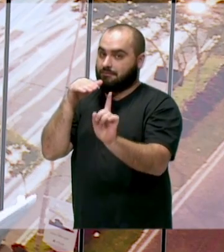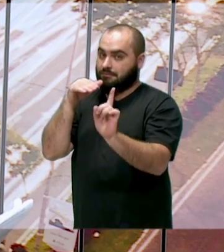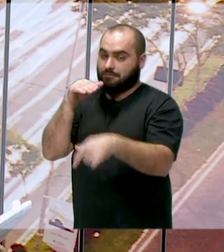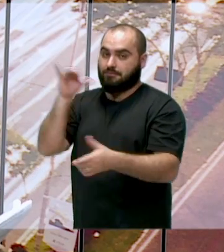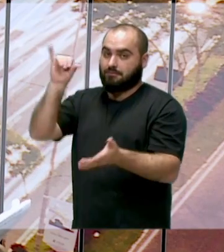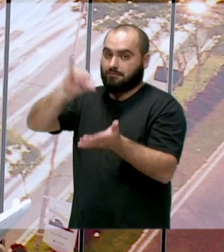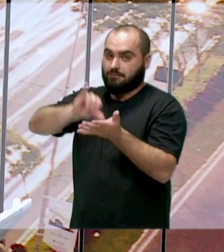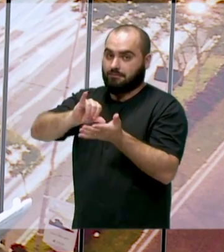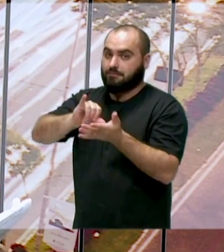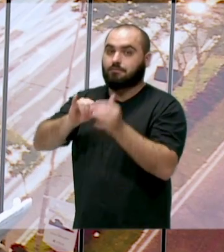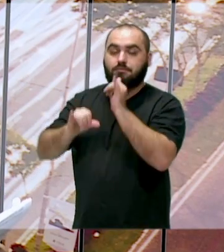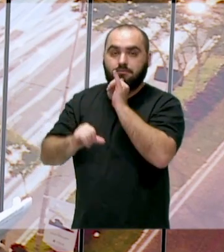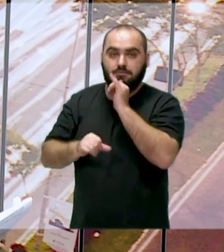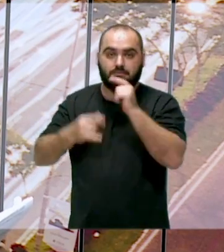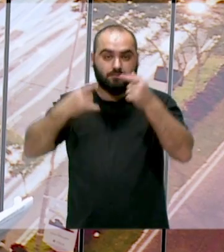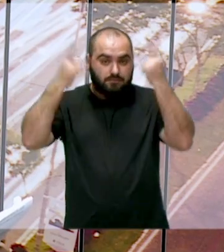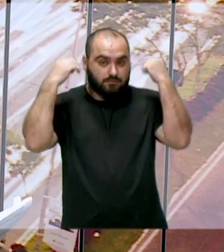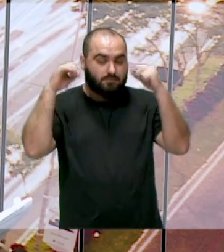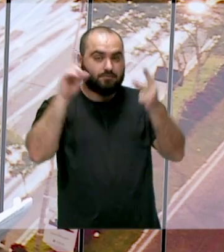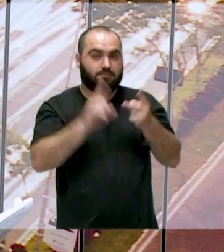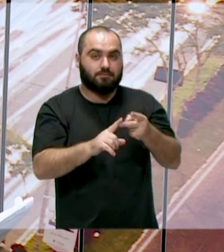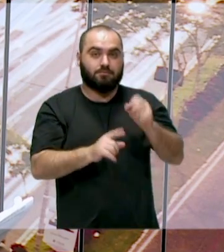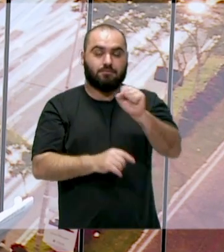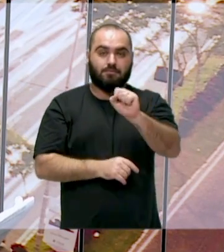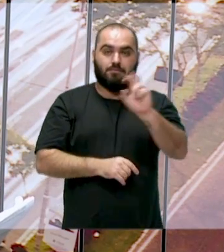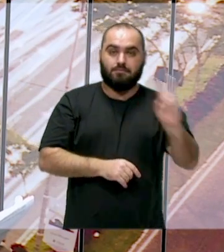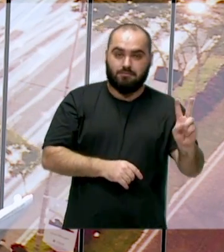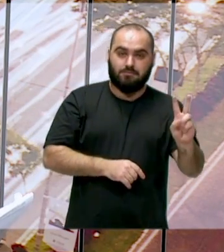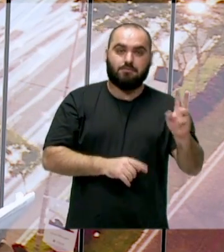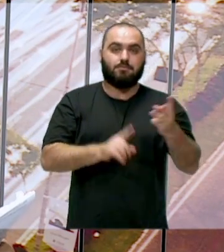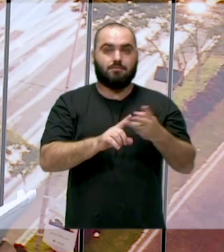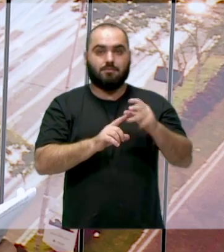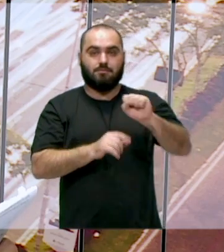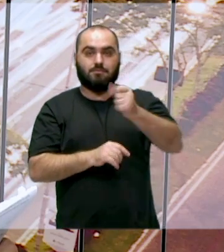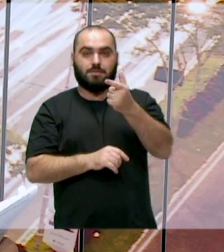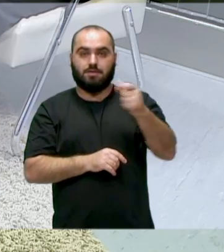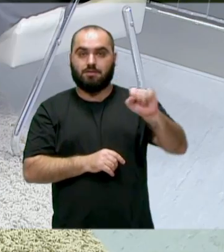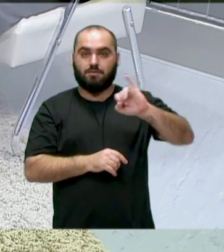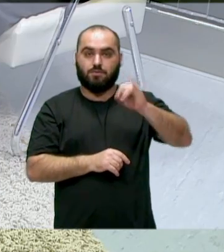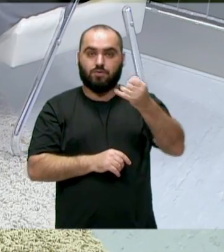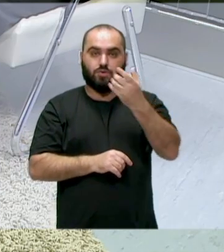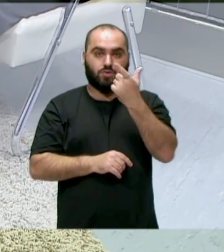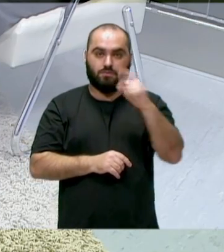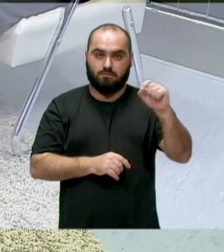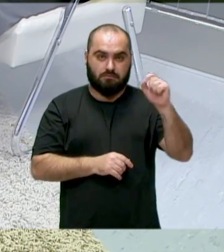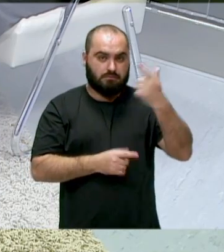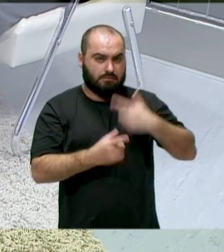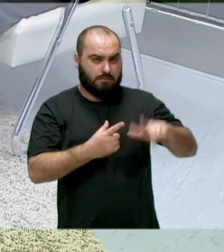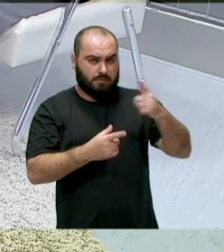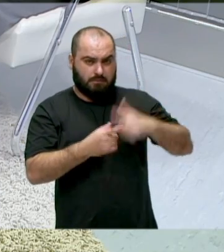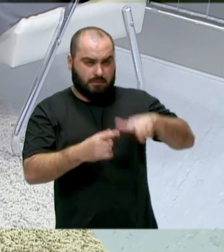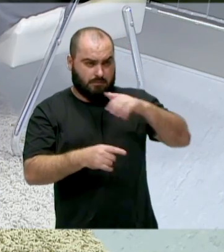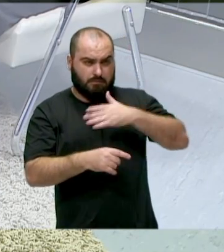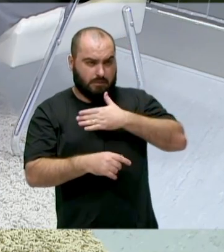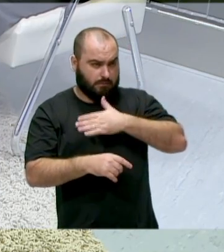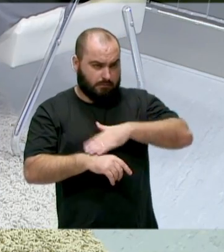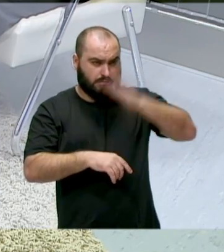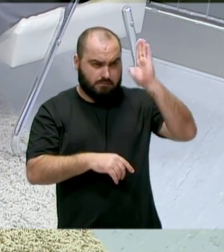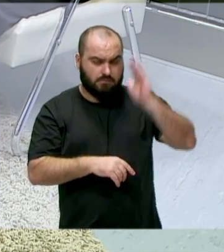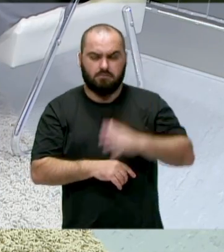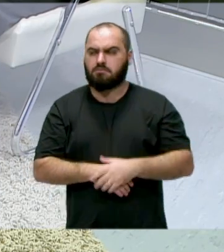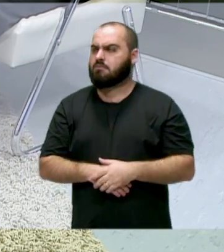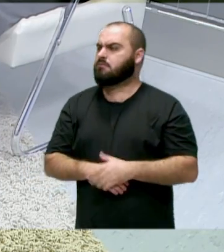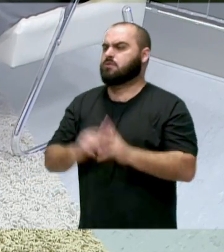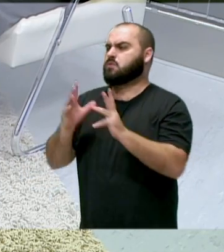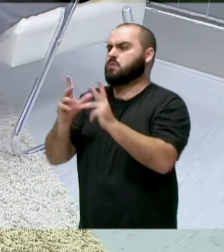Alguns bairros como Cordeiros, São Vicente e São João estão com o trânsito muito mais caótico. São em todos, né? Os nossos